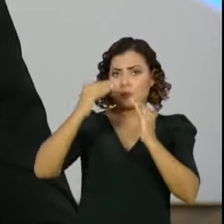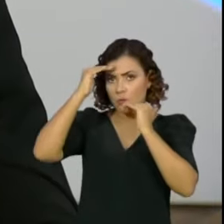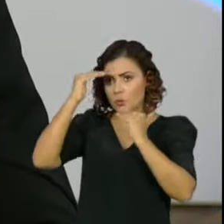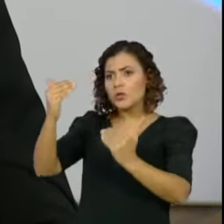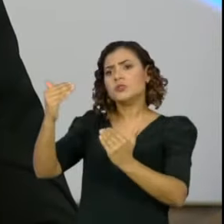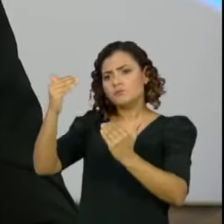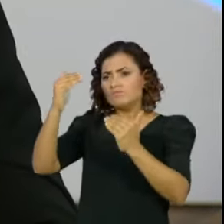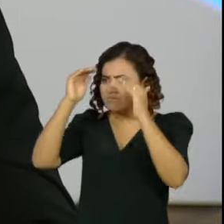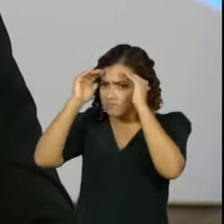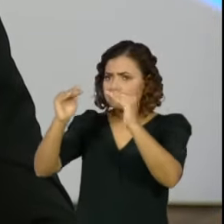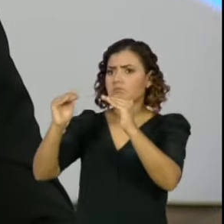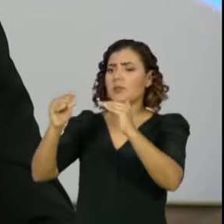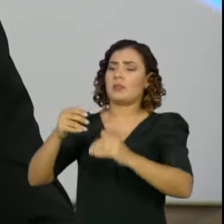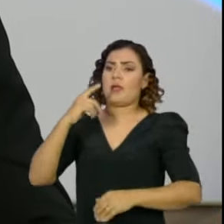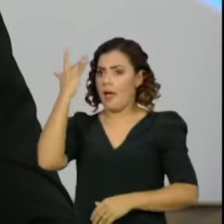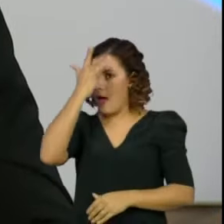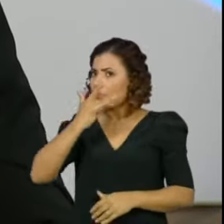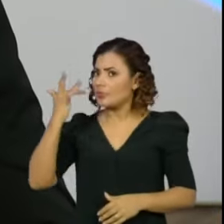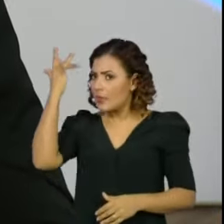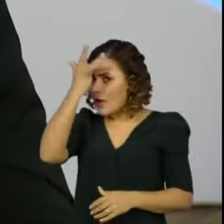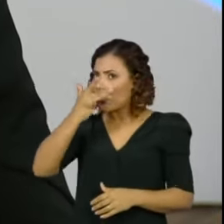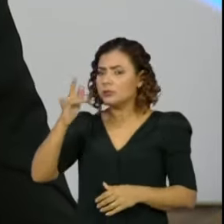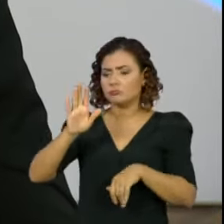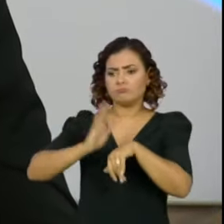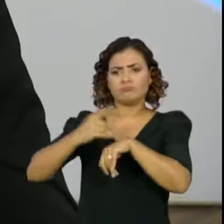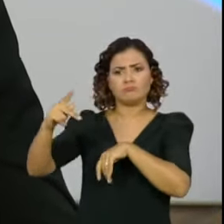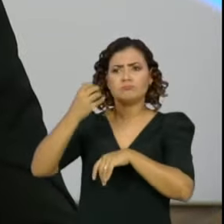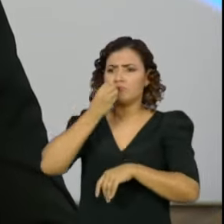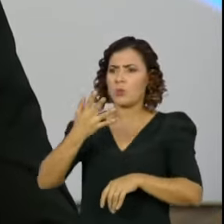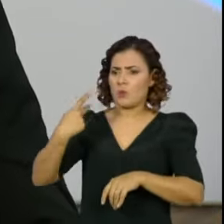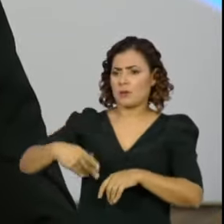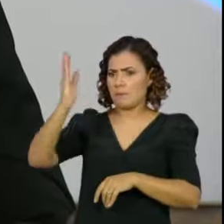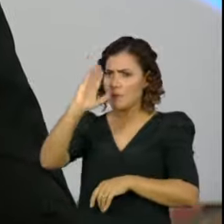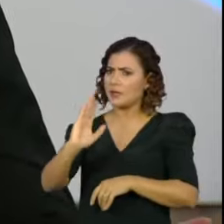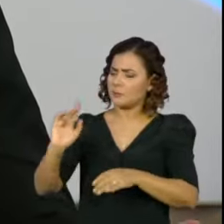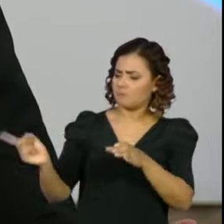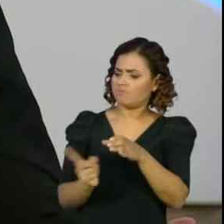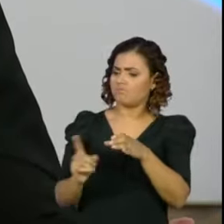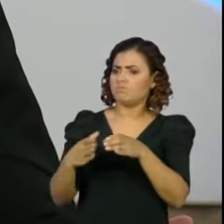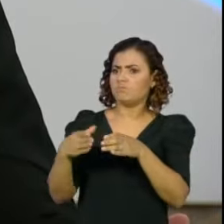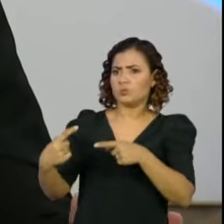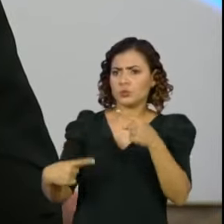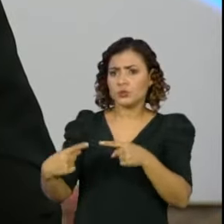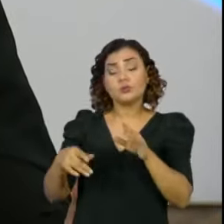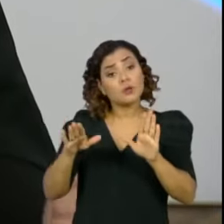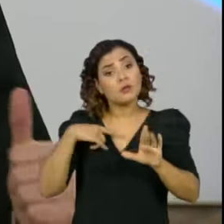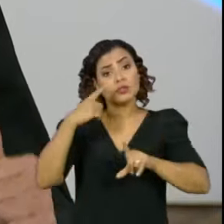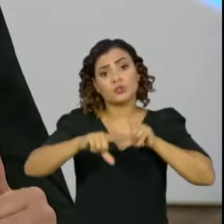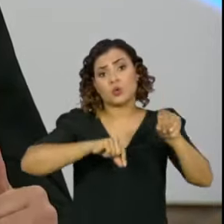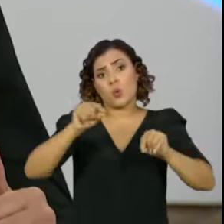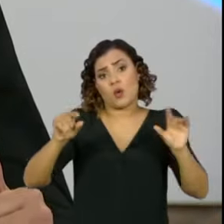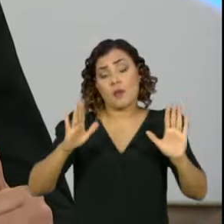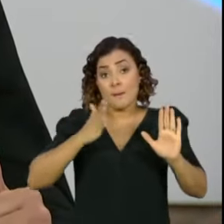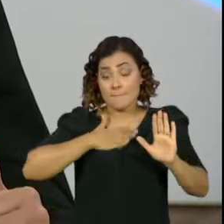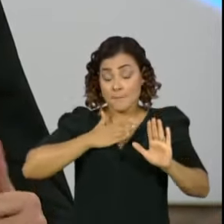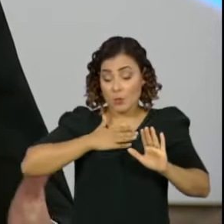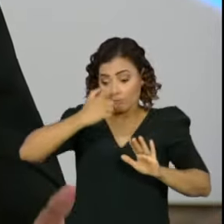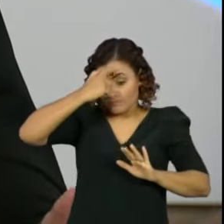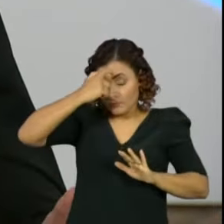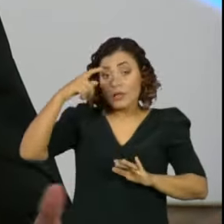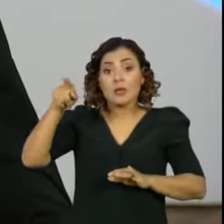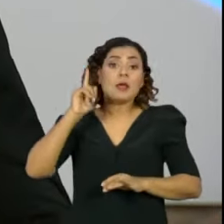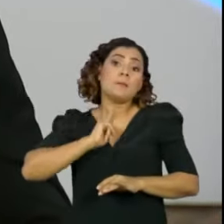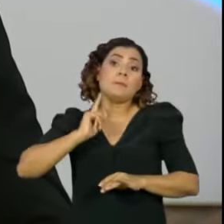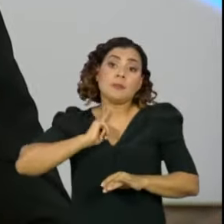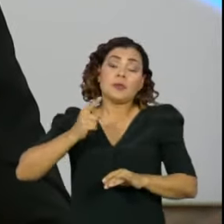Fernando Haddad, que considero um quadro político muito bom do Brasil. Então, são opções que nós temos que fazer. O meu eleitor, naquele momento, em Minas